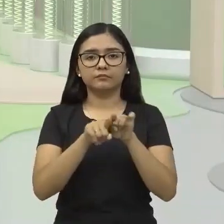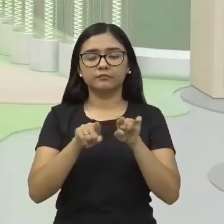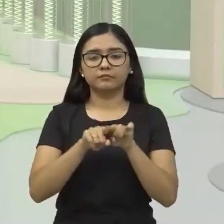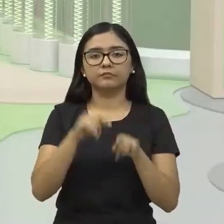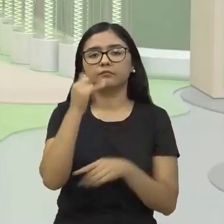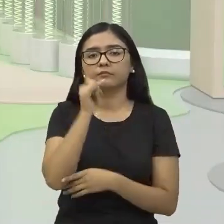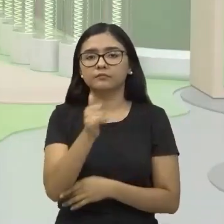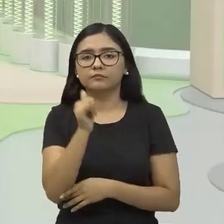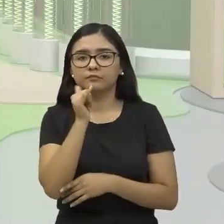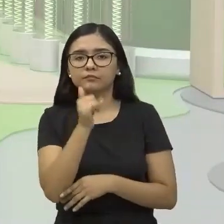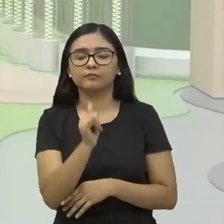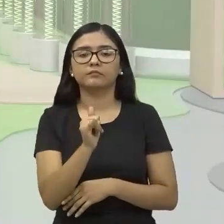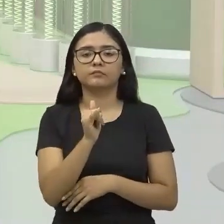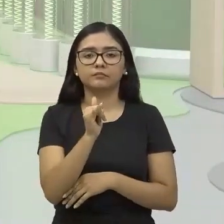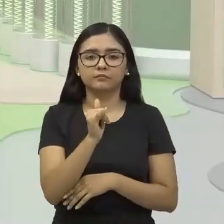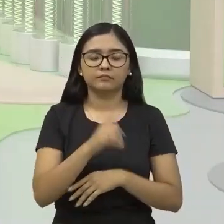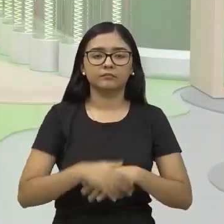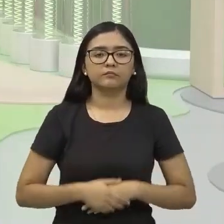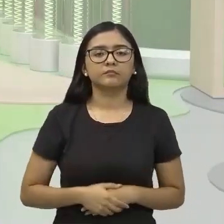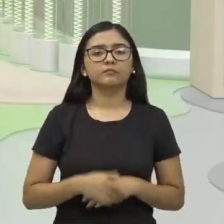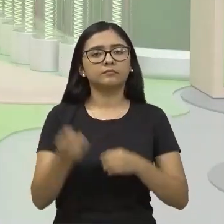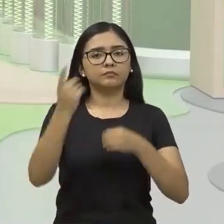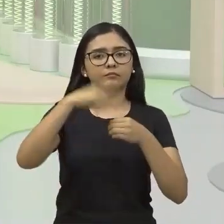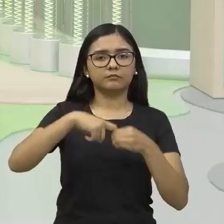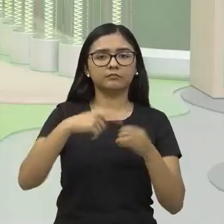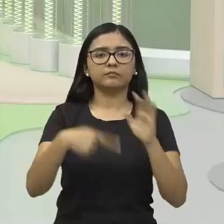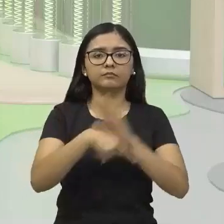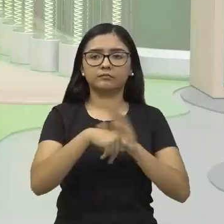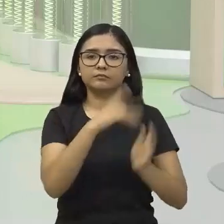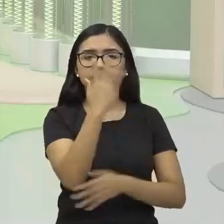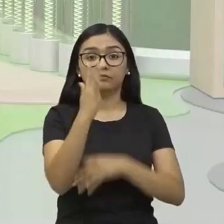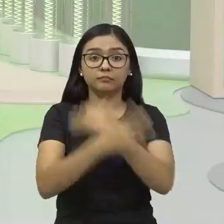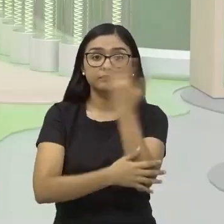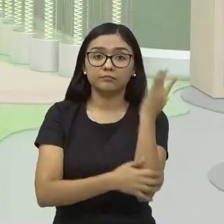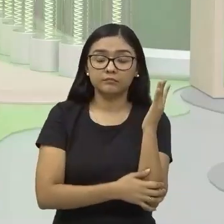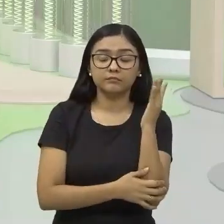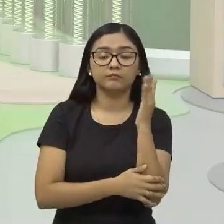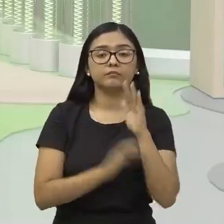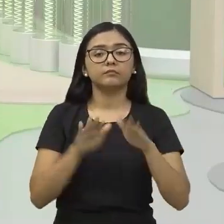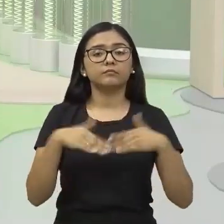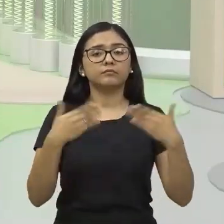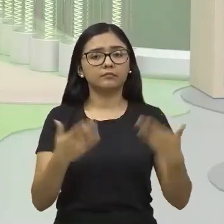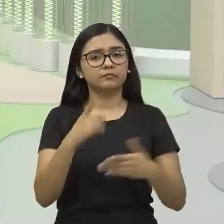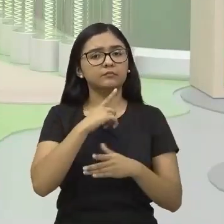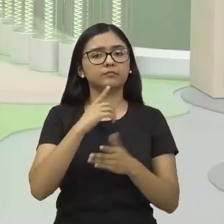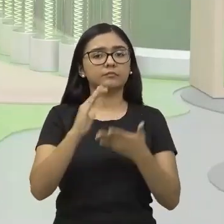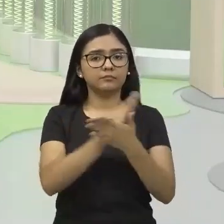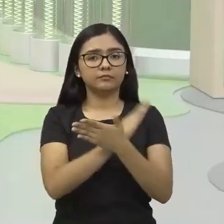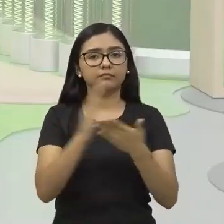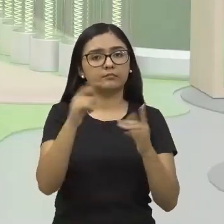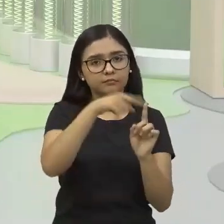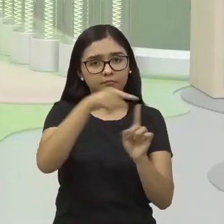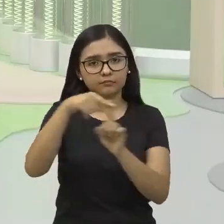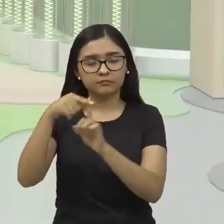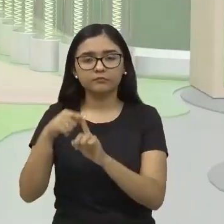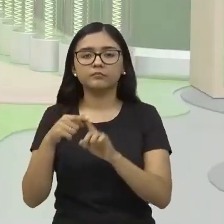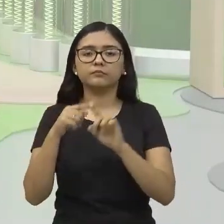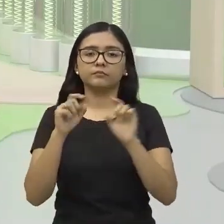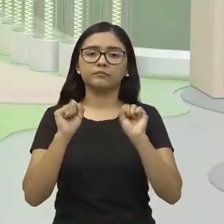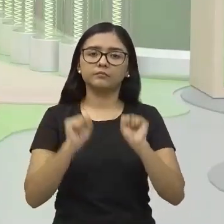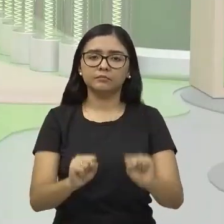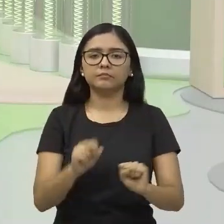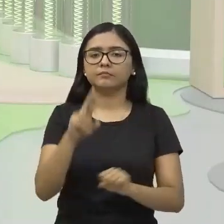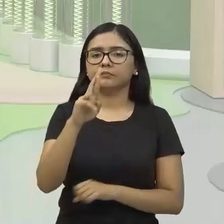renováveis, não renováveis. Então você já sabe que existem algumas fontes que podem ser renovadas